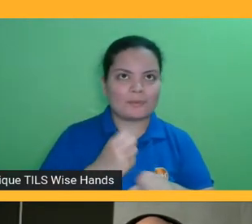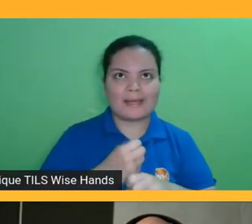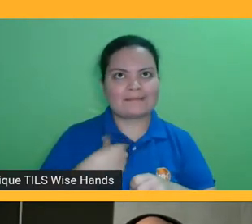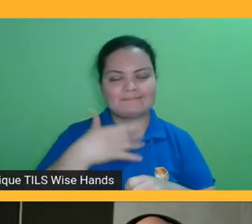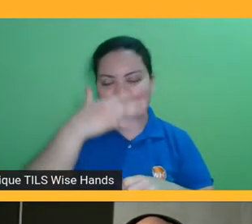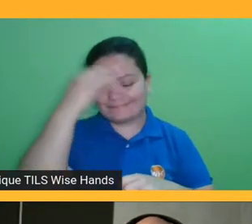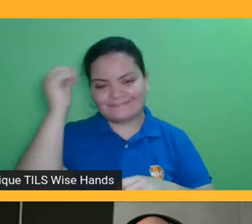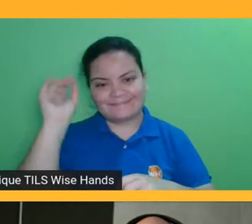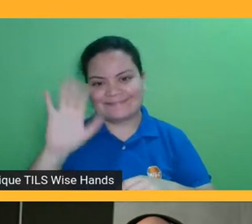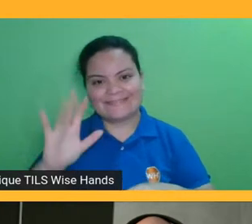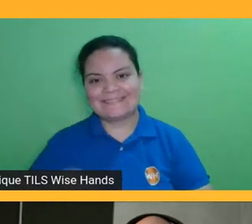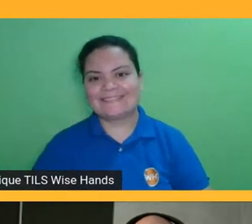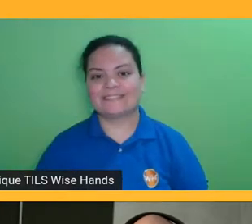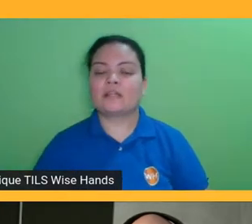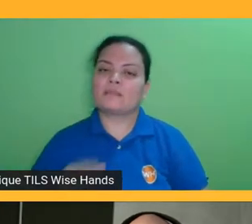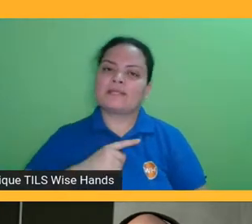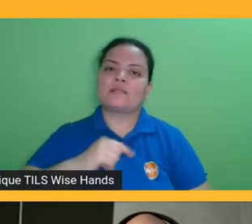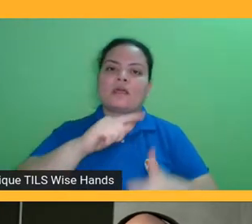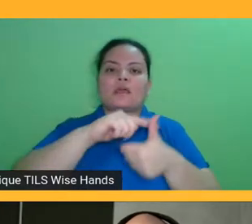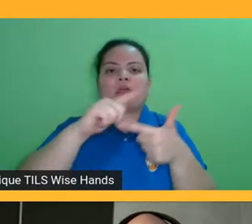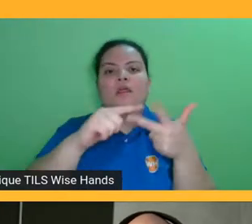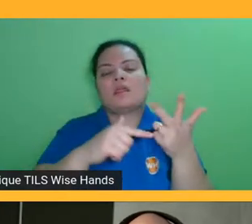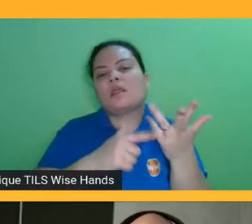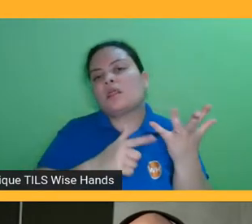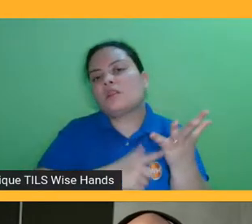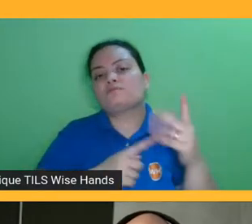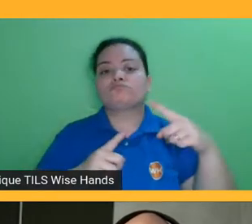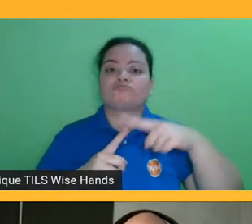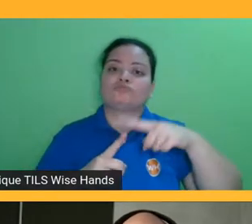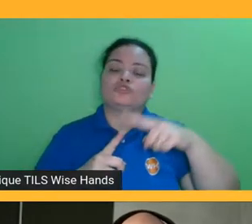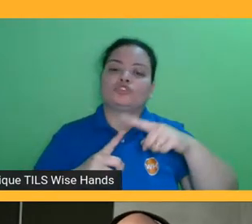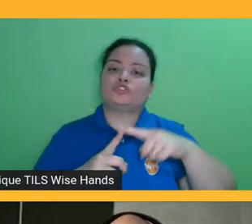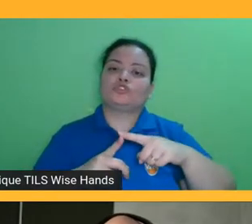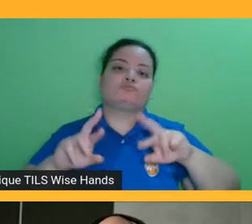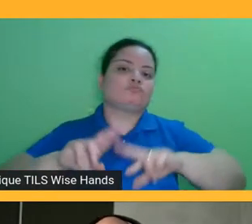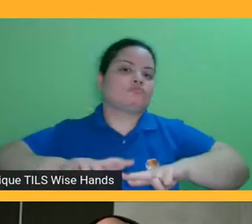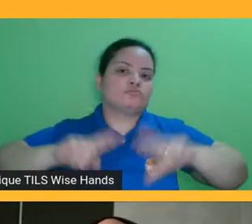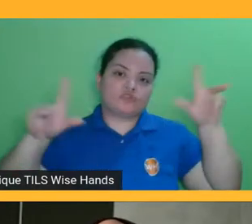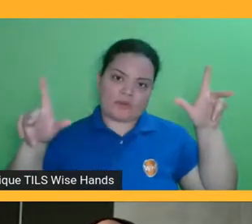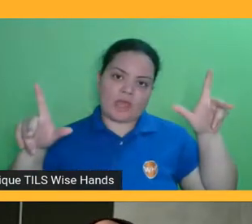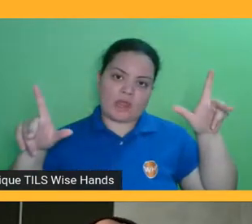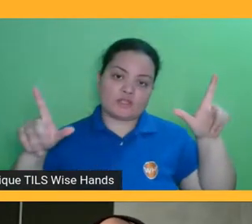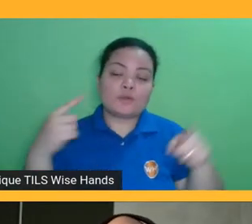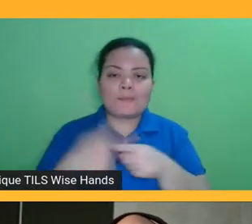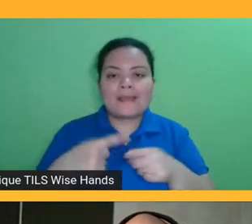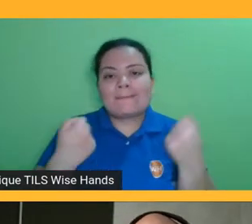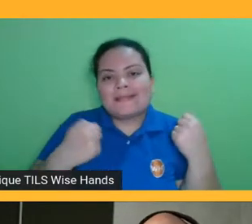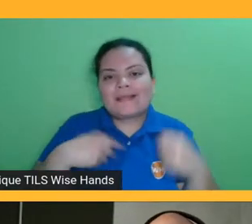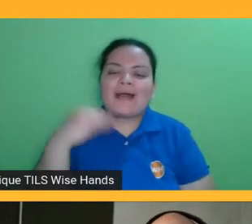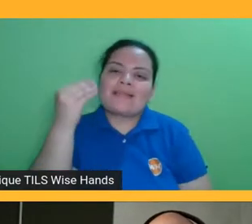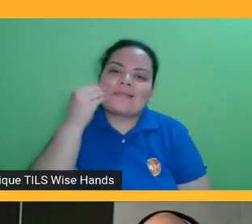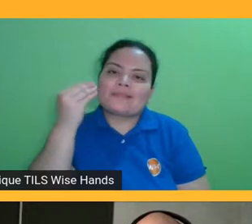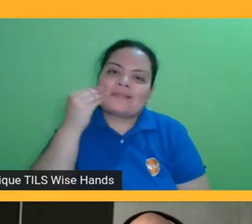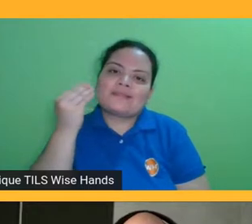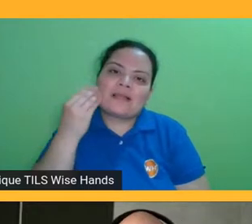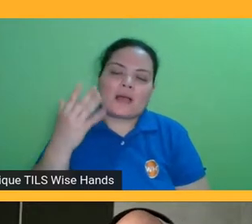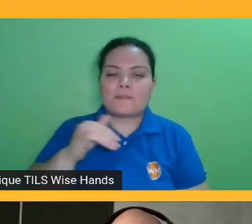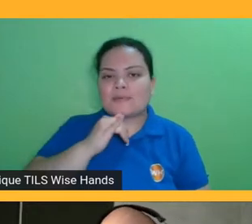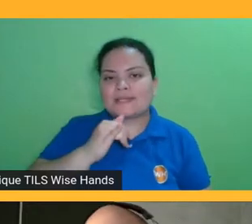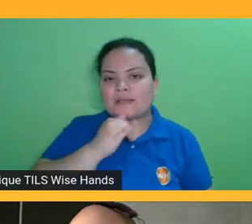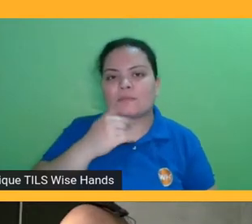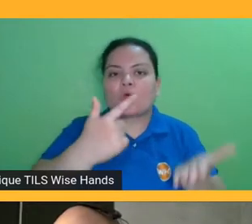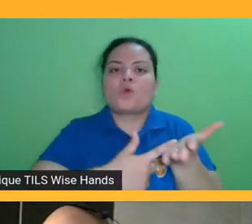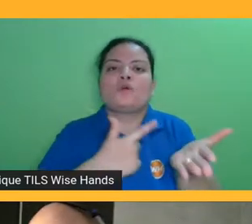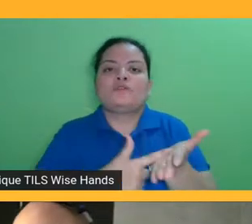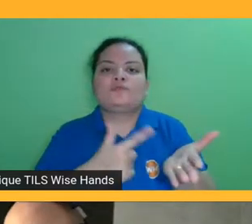diferentes que a gente precisa representar no formato de áudio até para testar, será que um livro de ficção mais